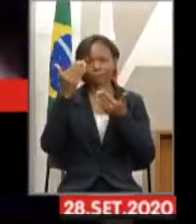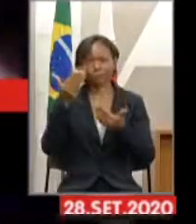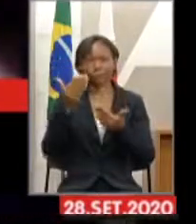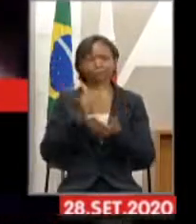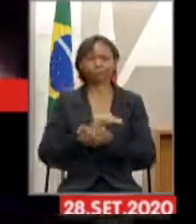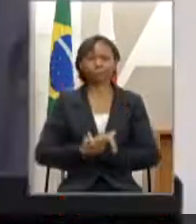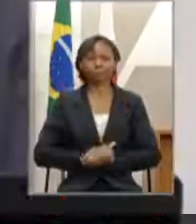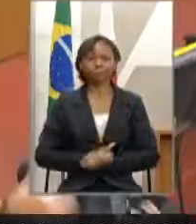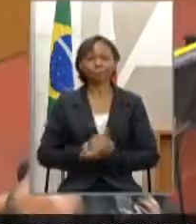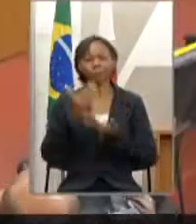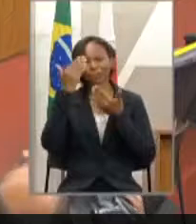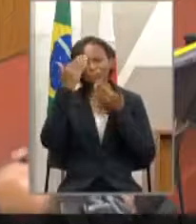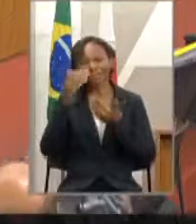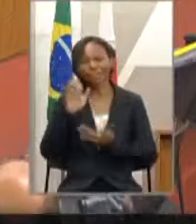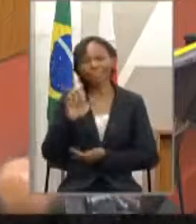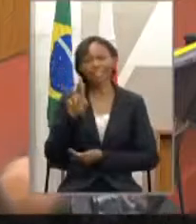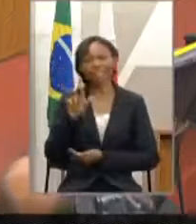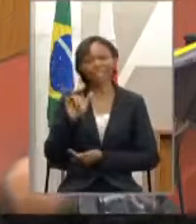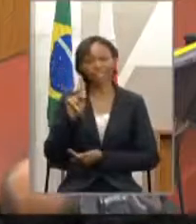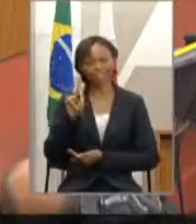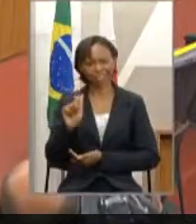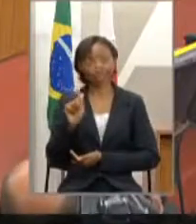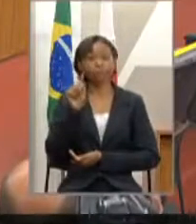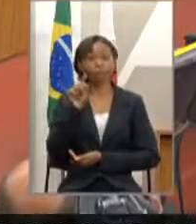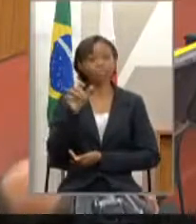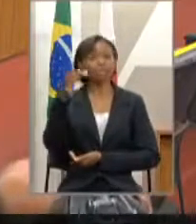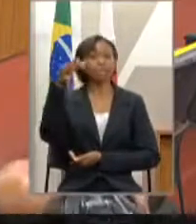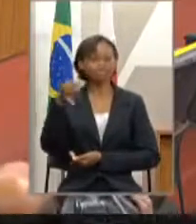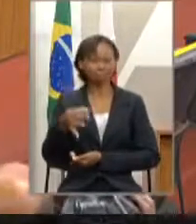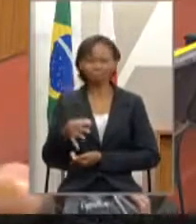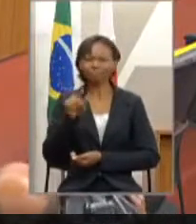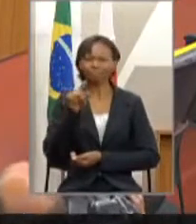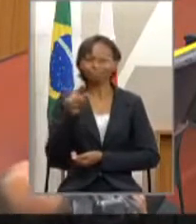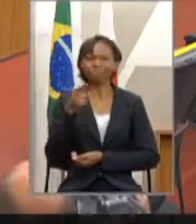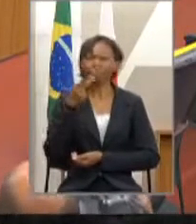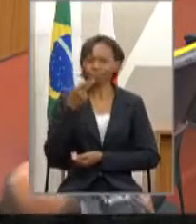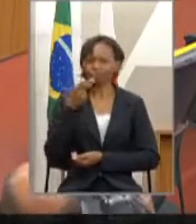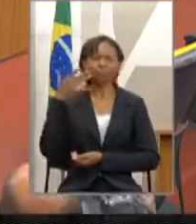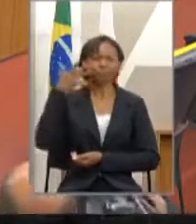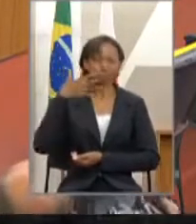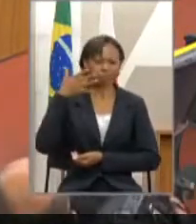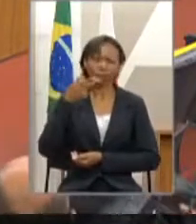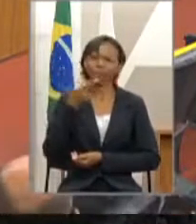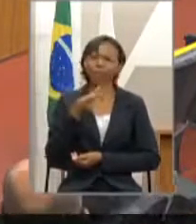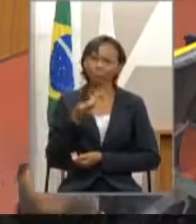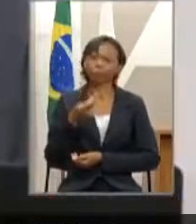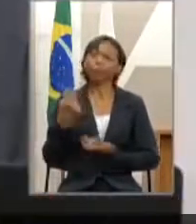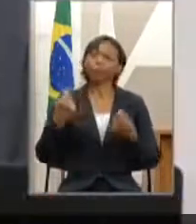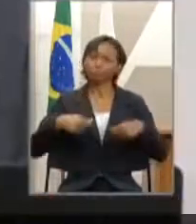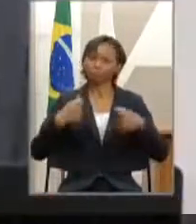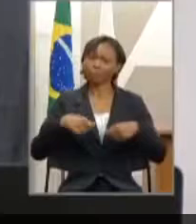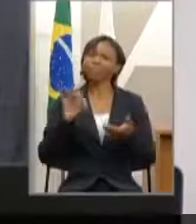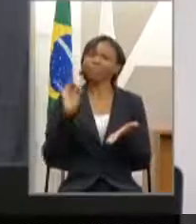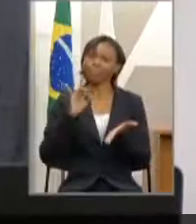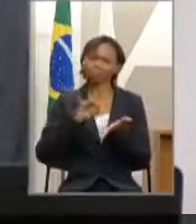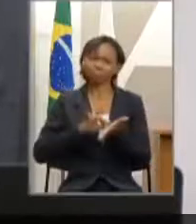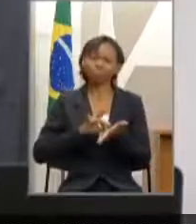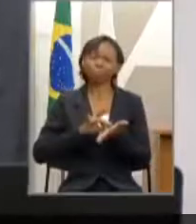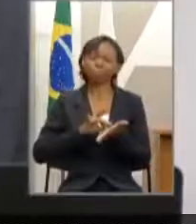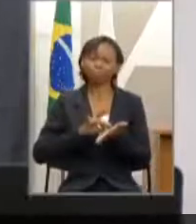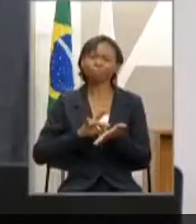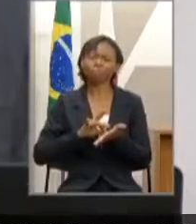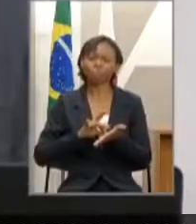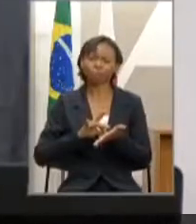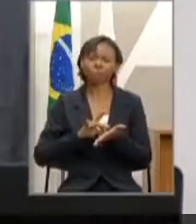Muito obrigado, Érica. Você tem razão na sua fala, Érica. É preciso que nós